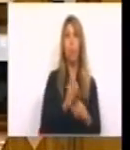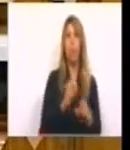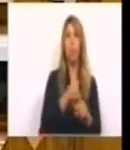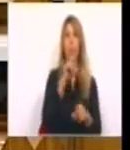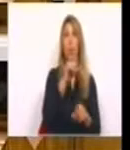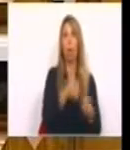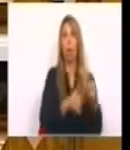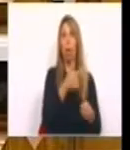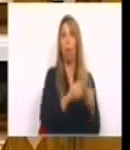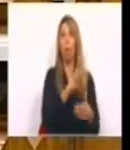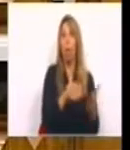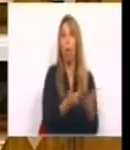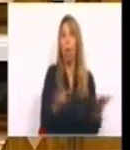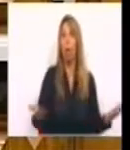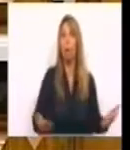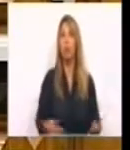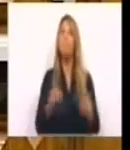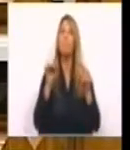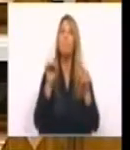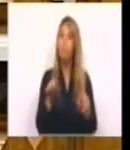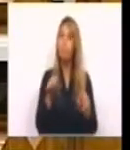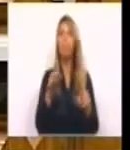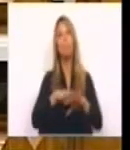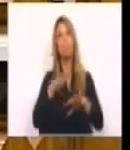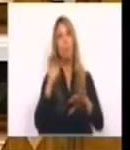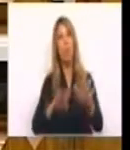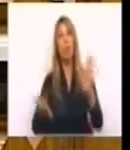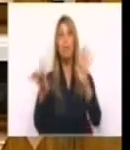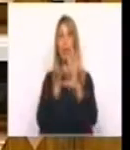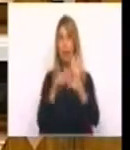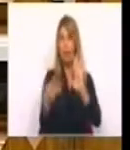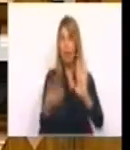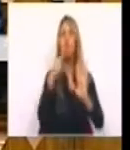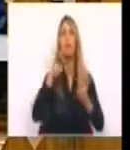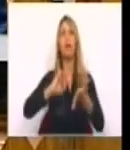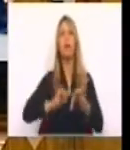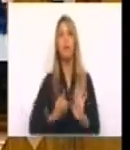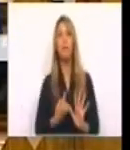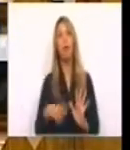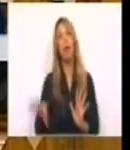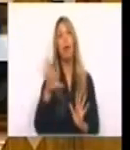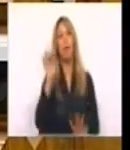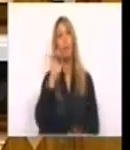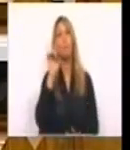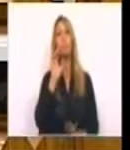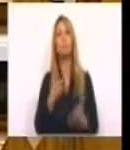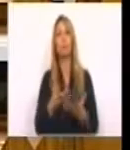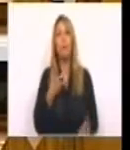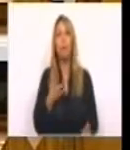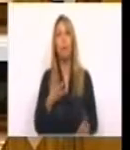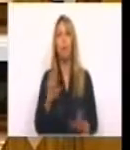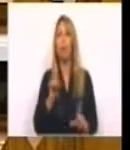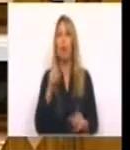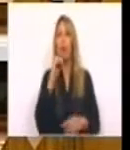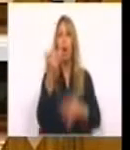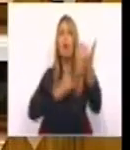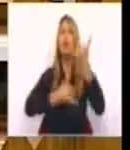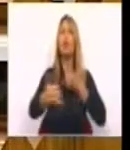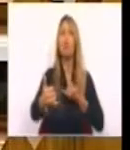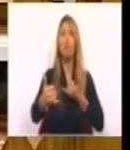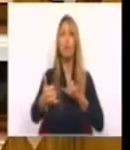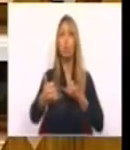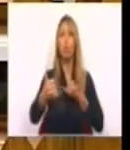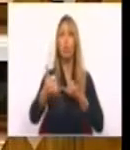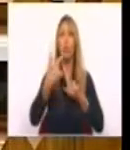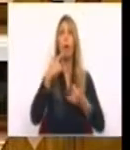por isso, uma lei necessária e um mecanismo importante. Não substitui a atividade da autoridade da